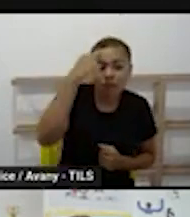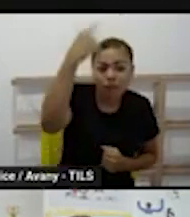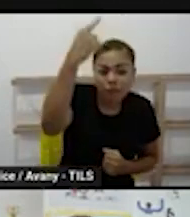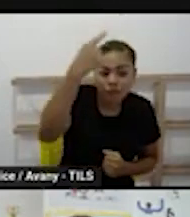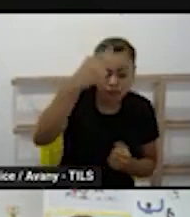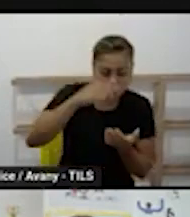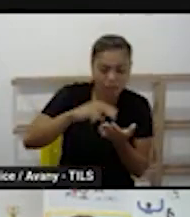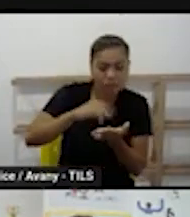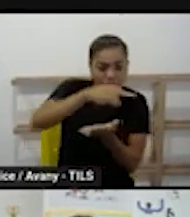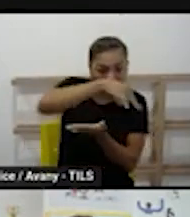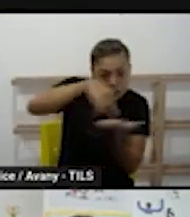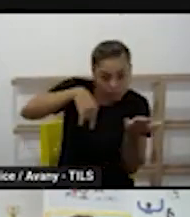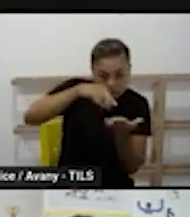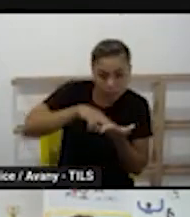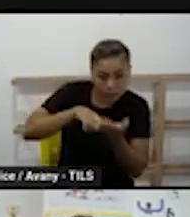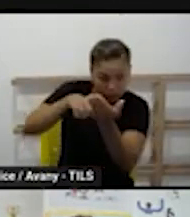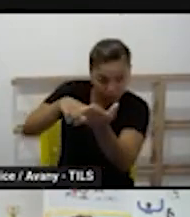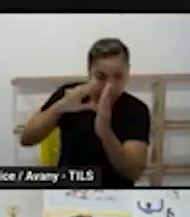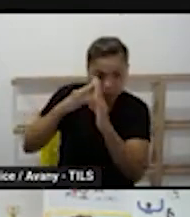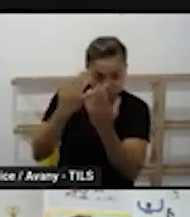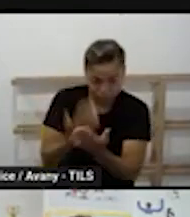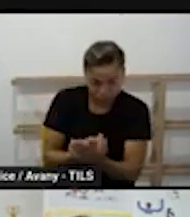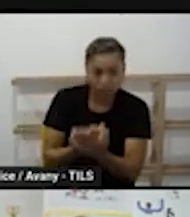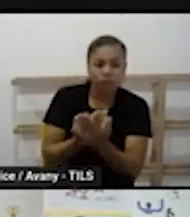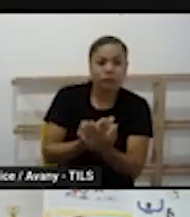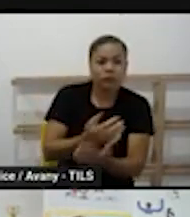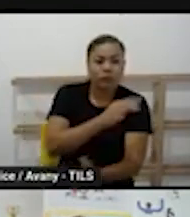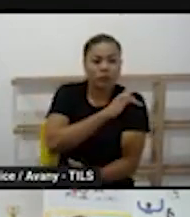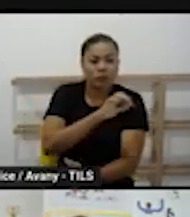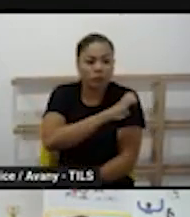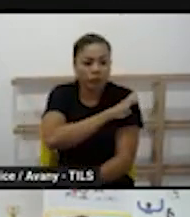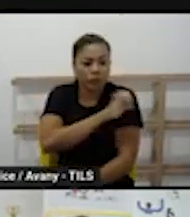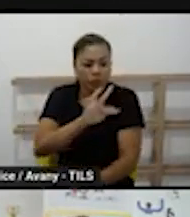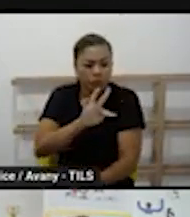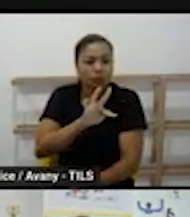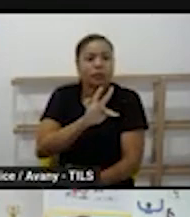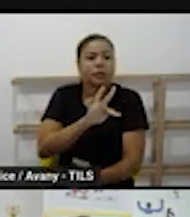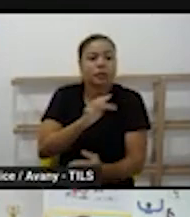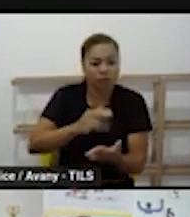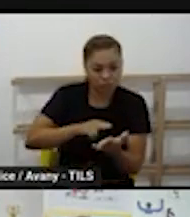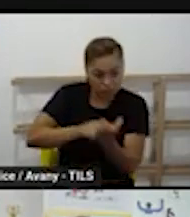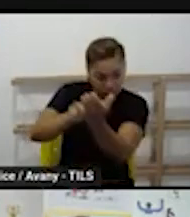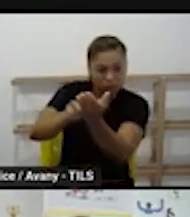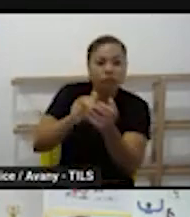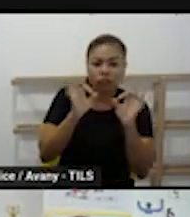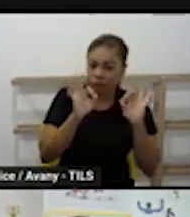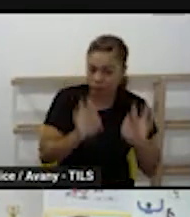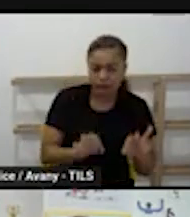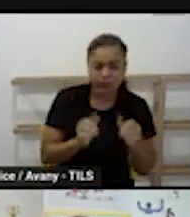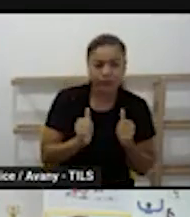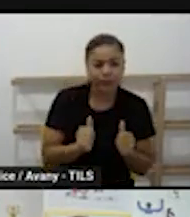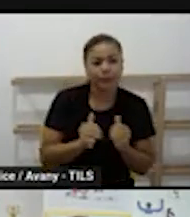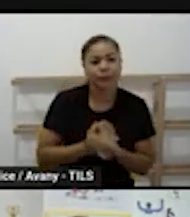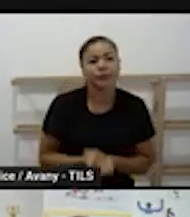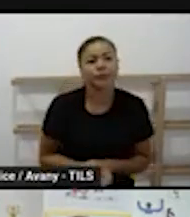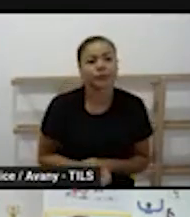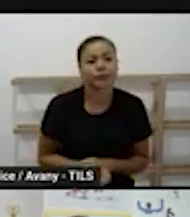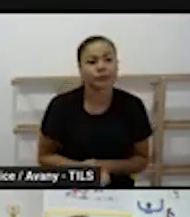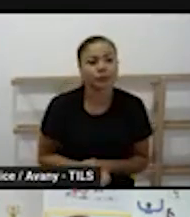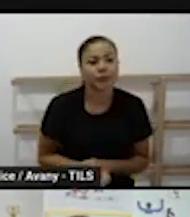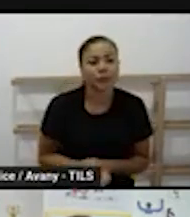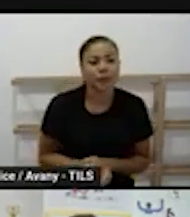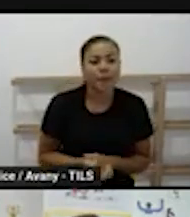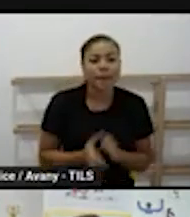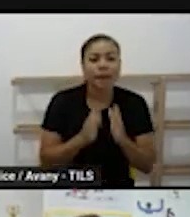um documento normativo para o ensino fundamental, tá bom? Eu vou pedir a Gabi que